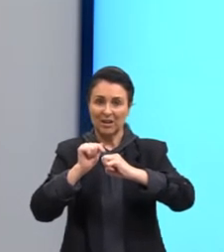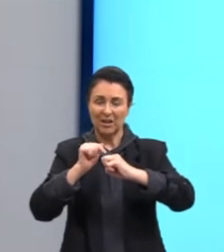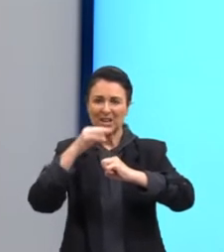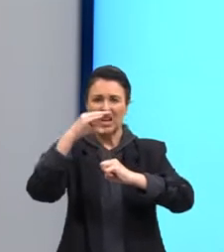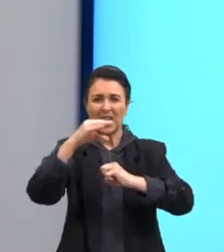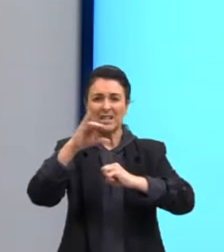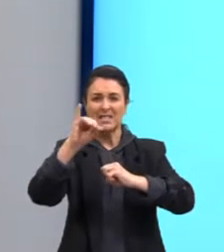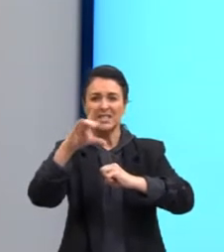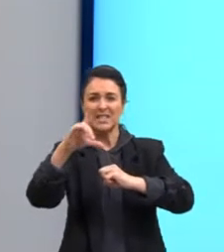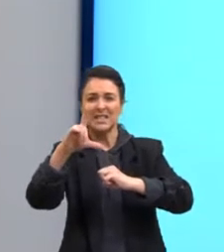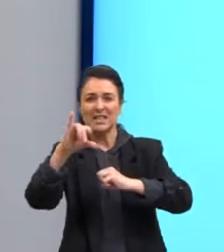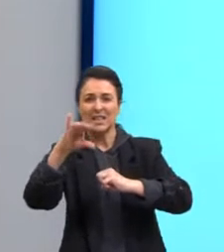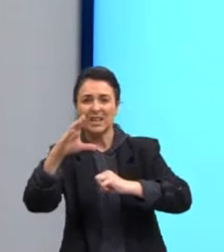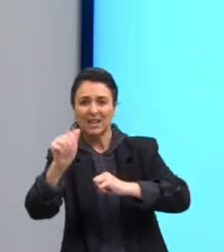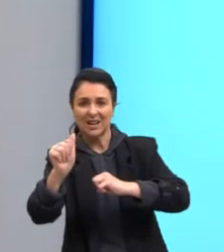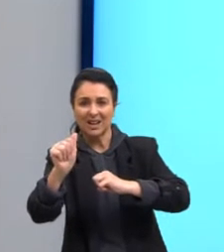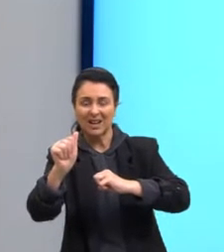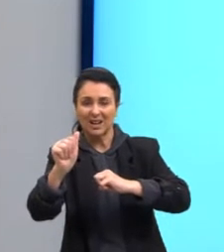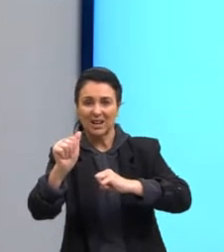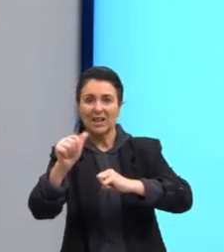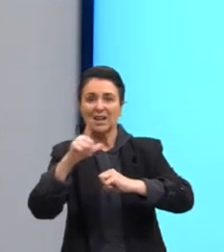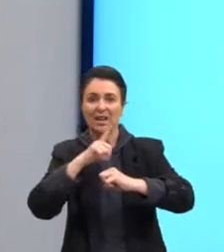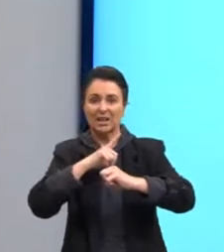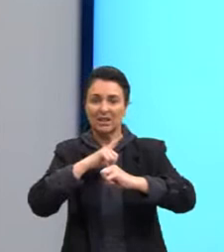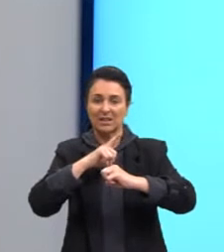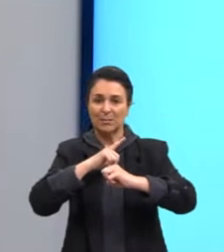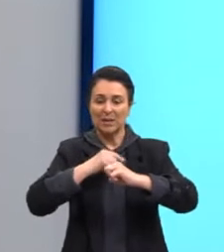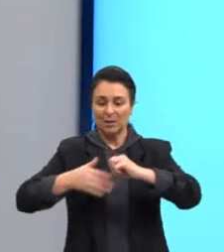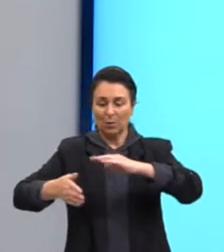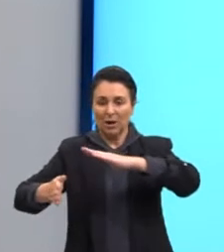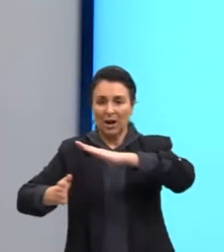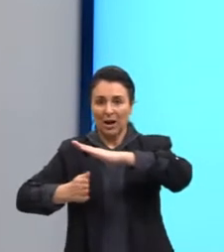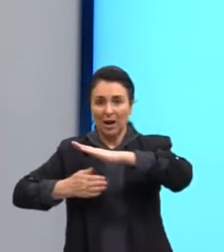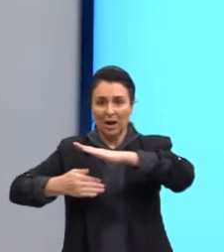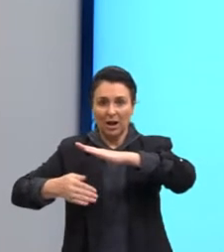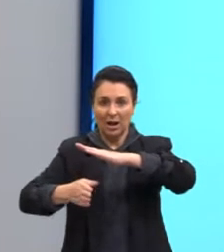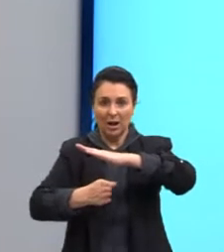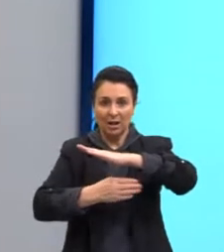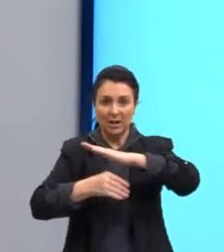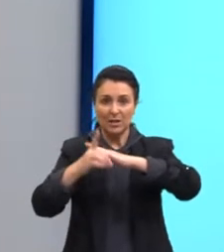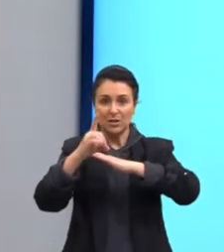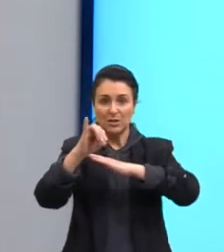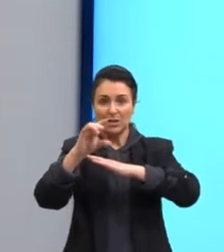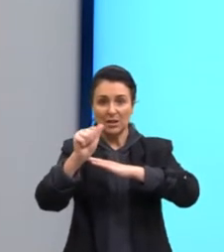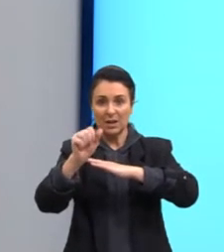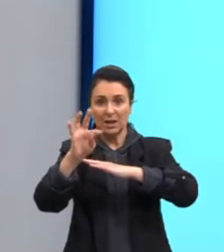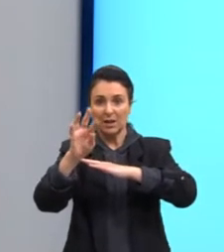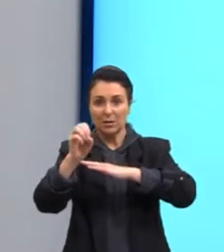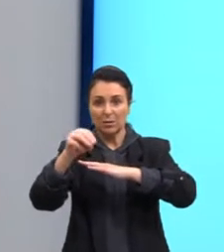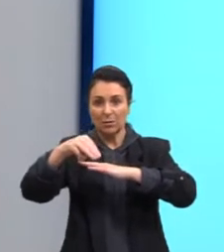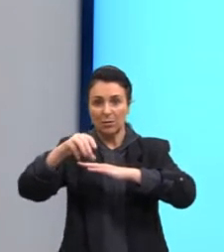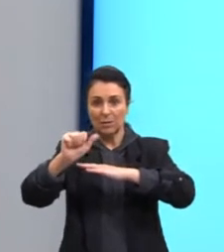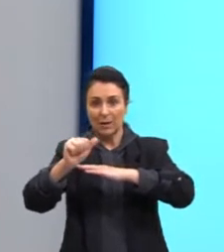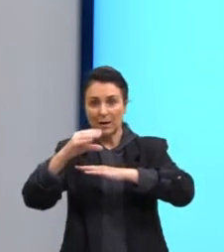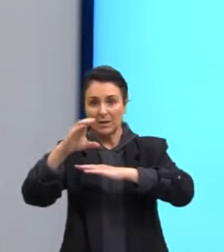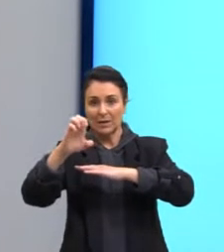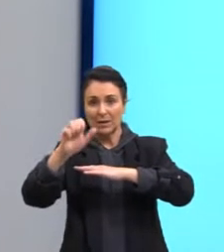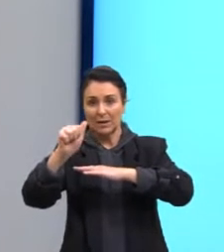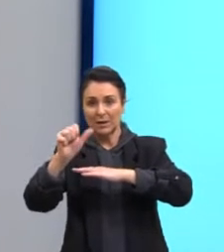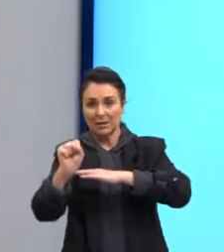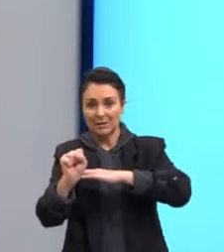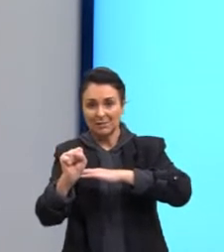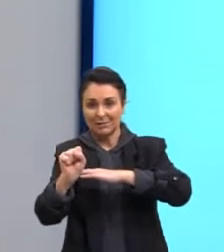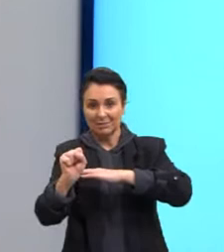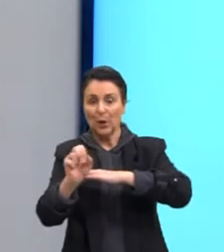silica. Carapaça das algas diatomáceas. Diatomáceas. Essas aqui são as diatomáceas. Muito bonitas também.